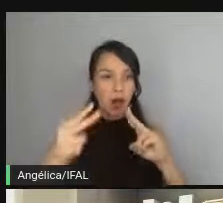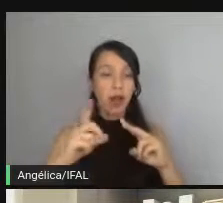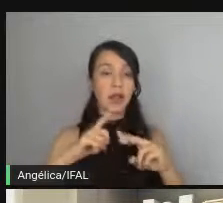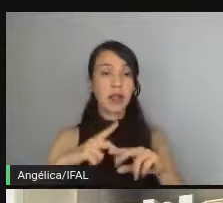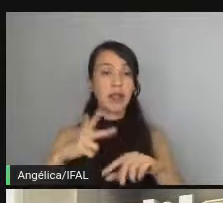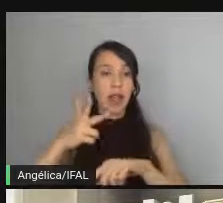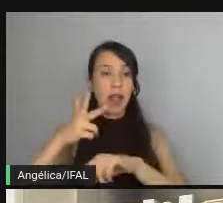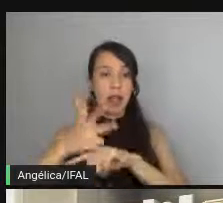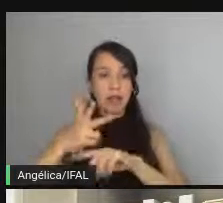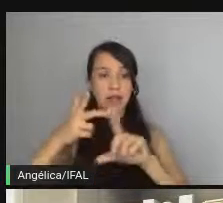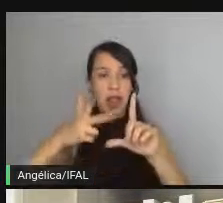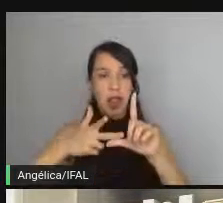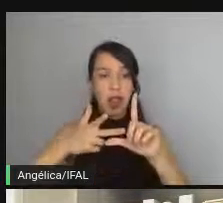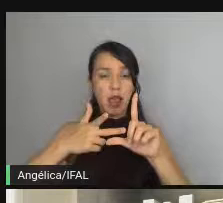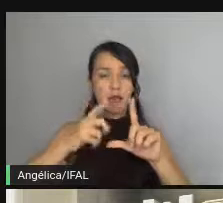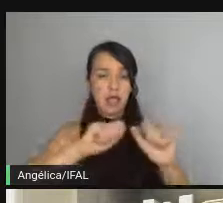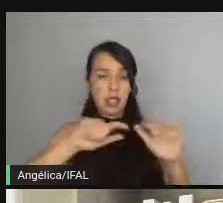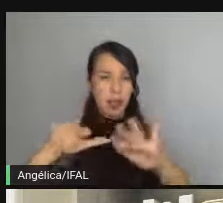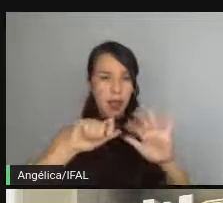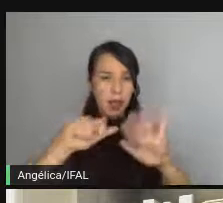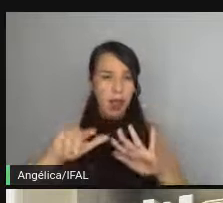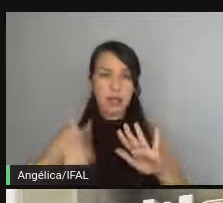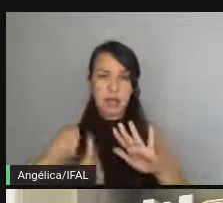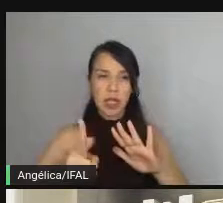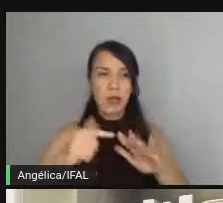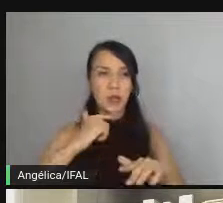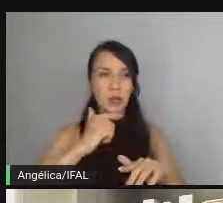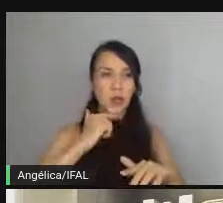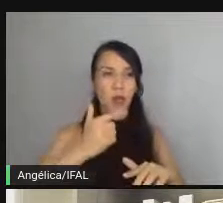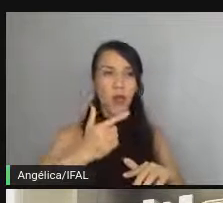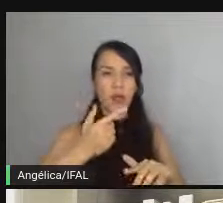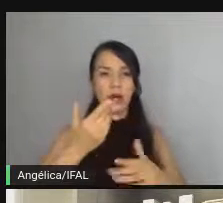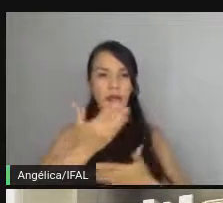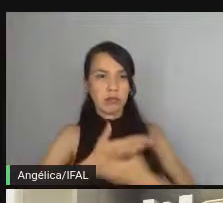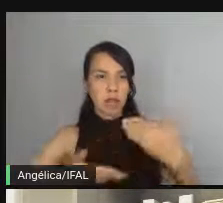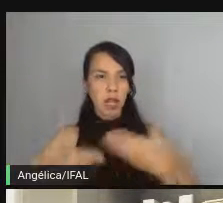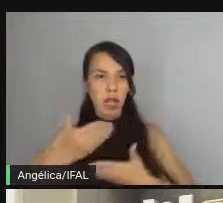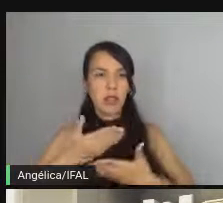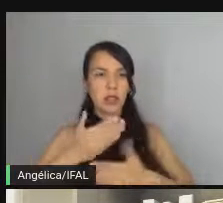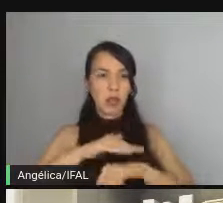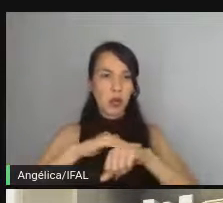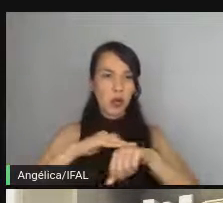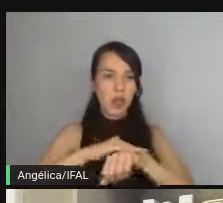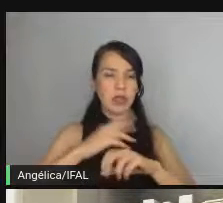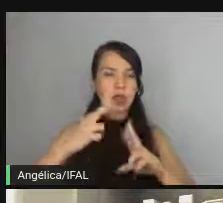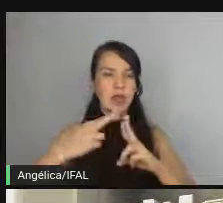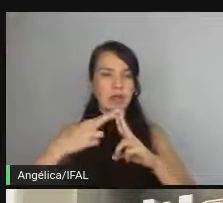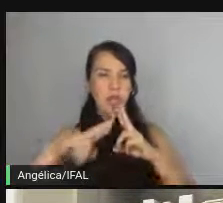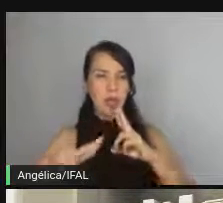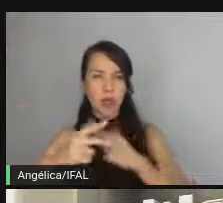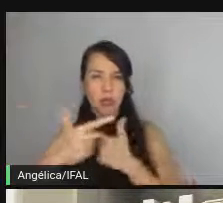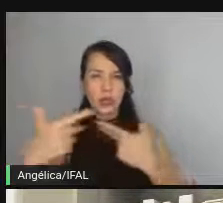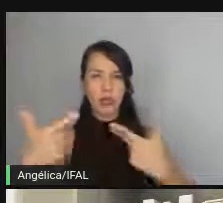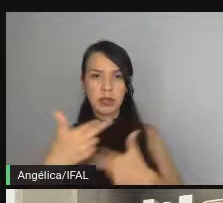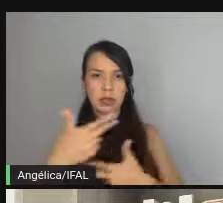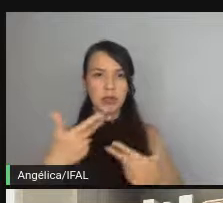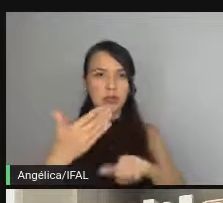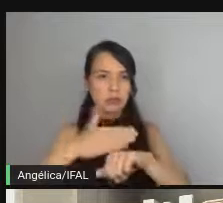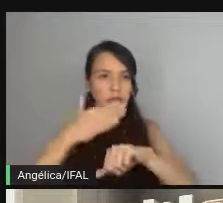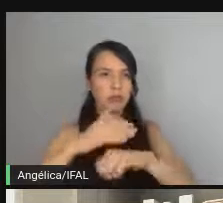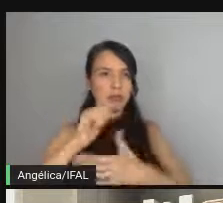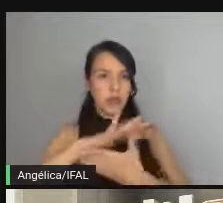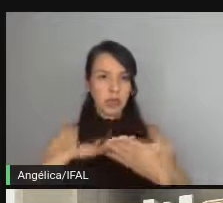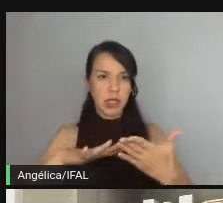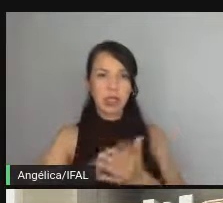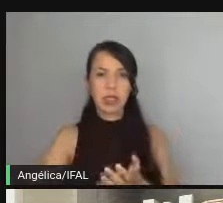semanais para tirar dúvidas para interagir com vocês para fazer algumas resoluções de exercício